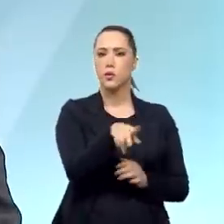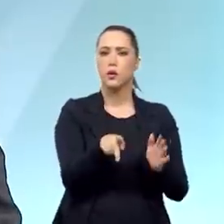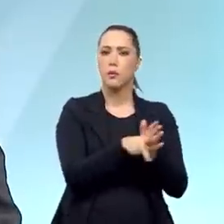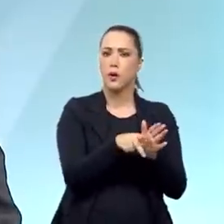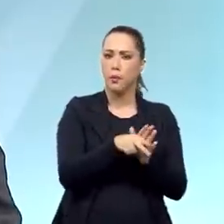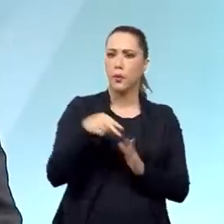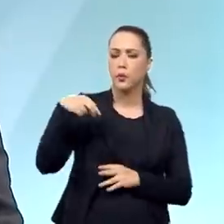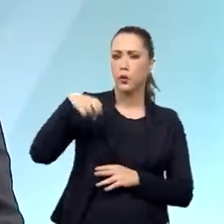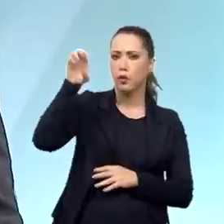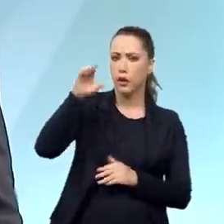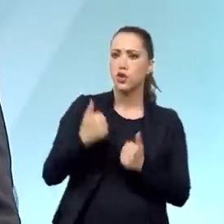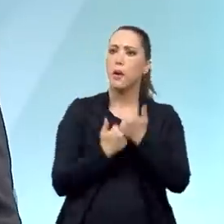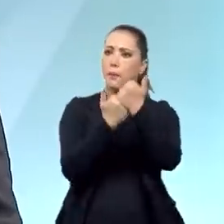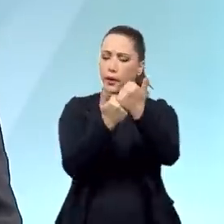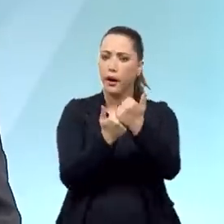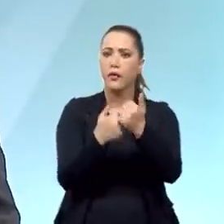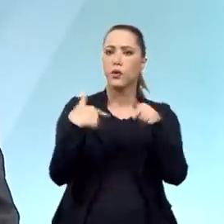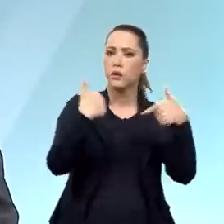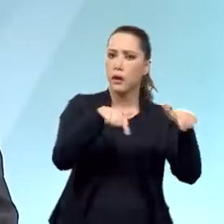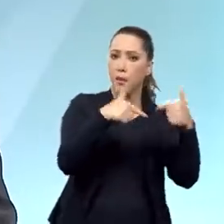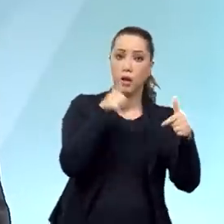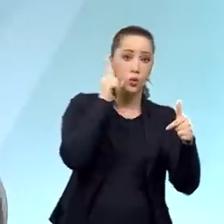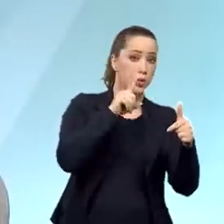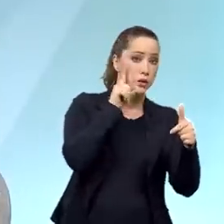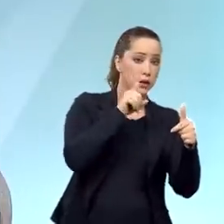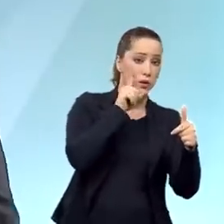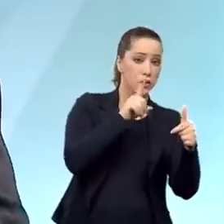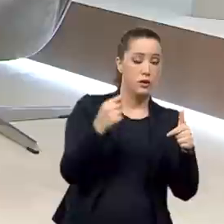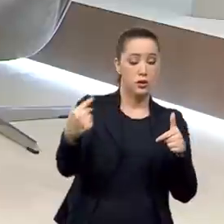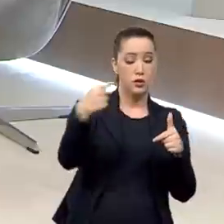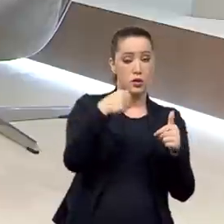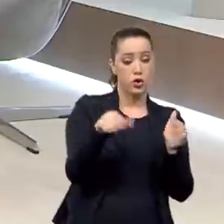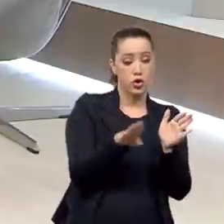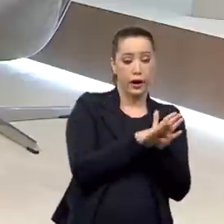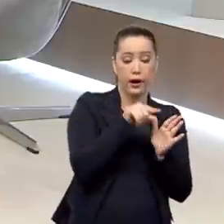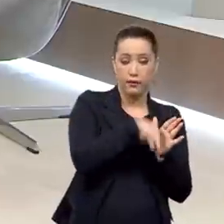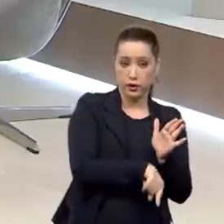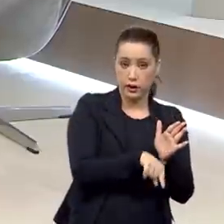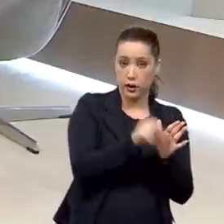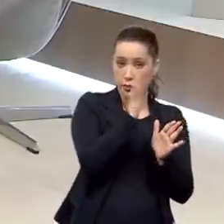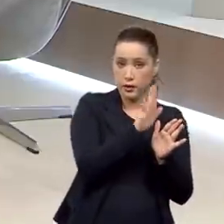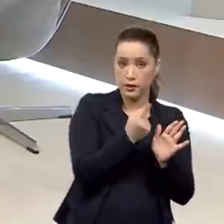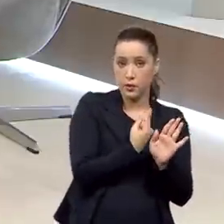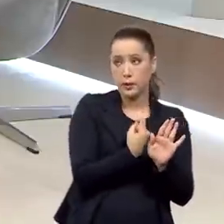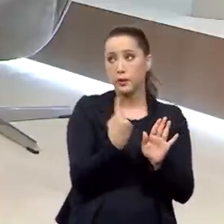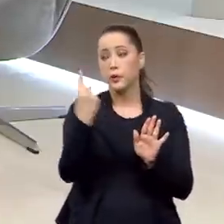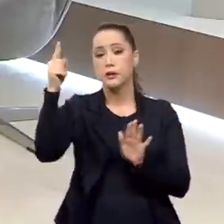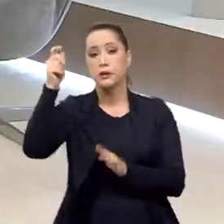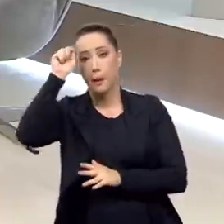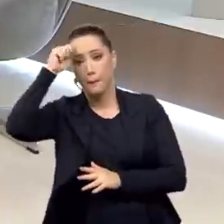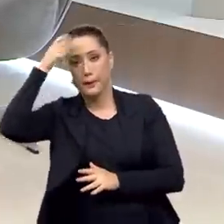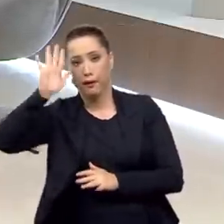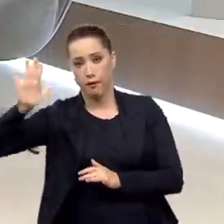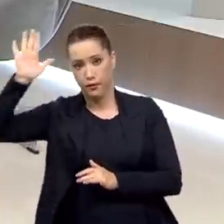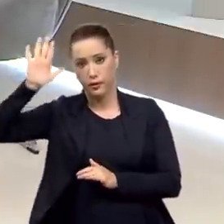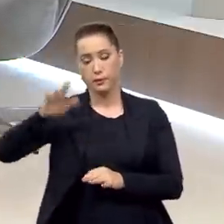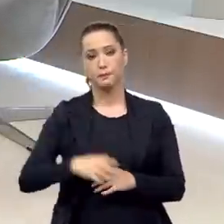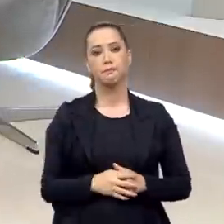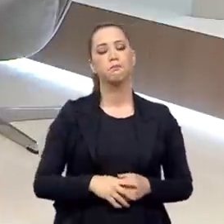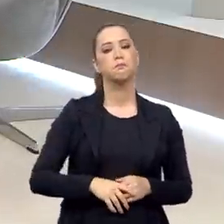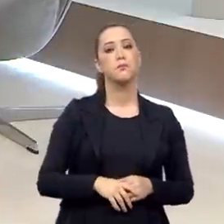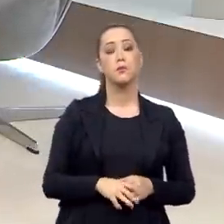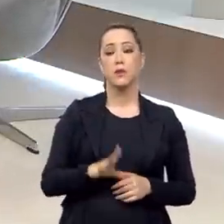desembarque no norte da África. E, como você falou da CSN, de fato, havia o interesse de Getúlio Vargas